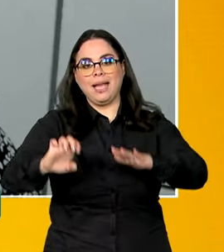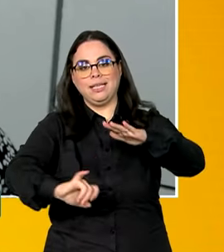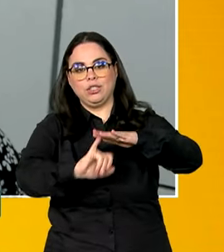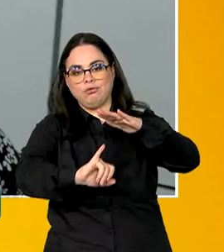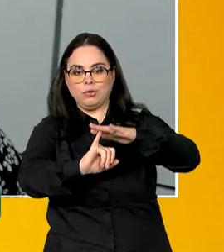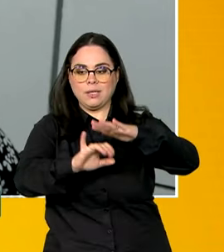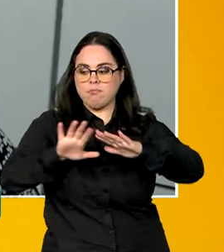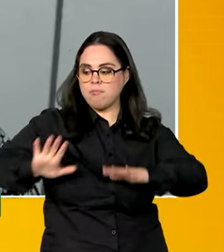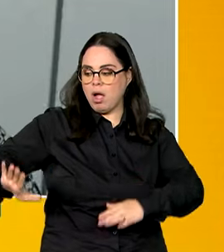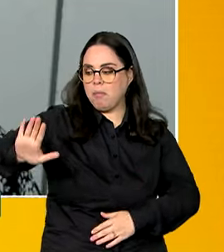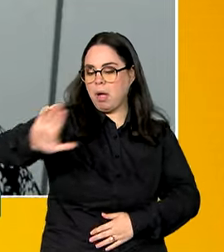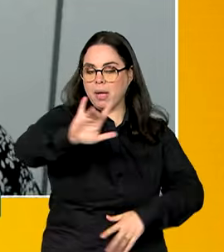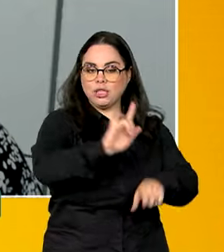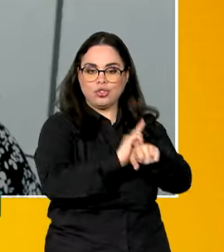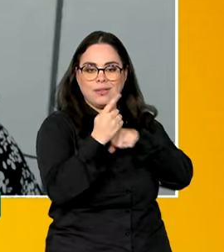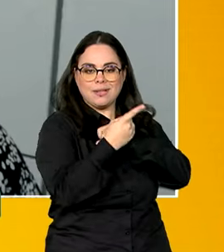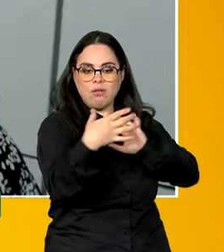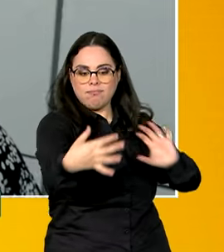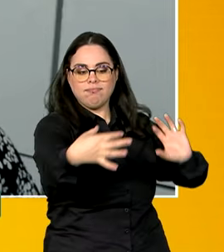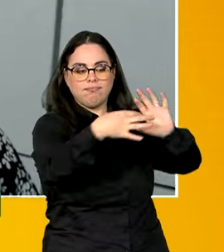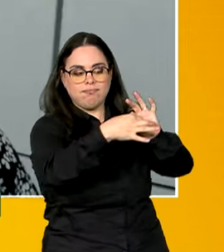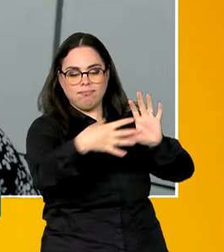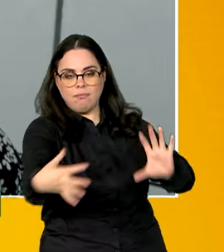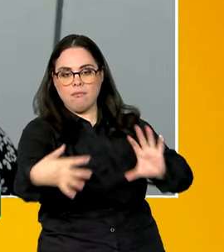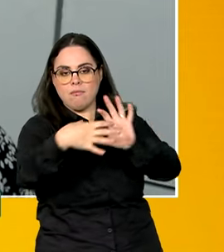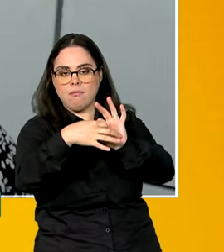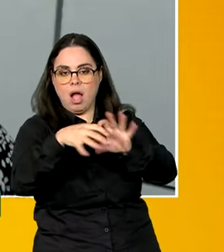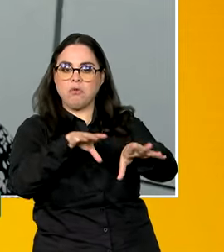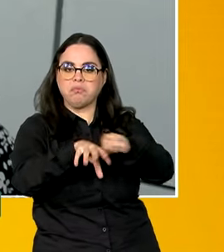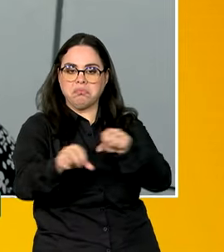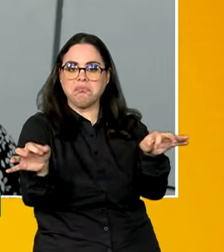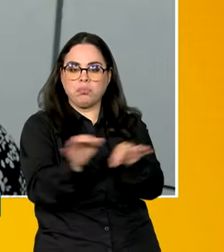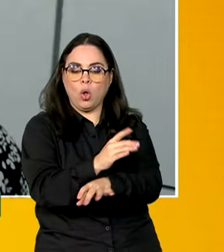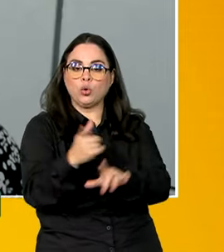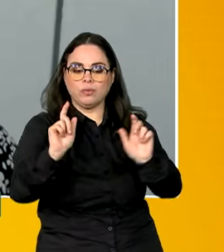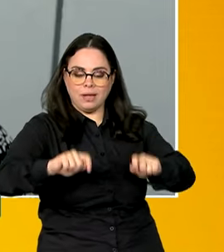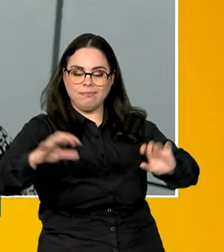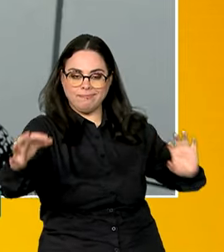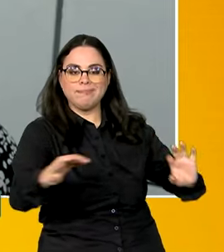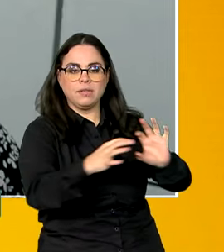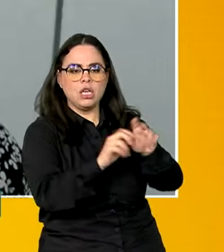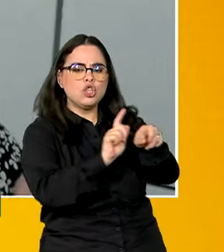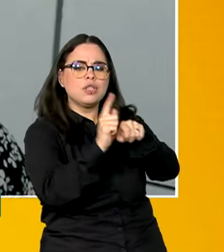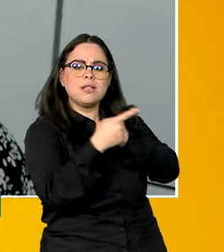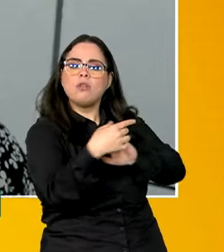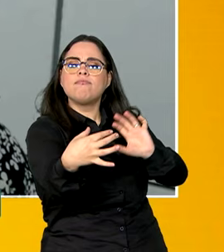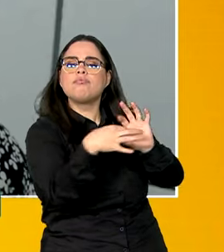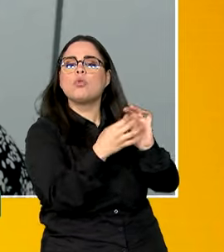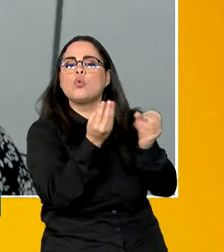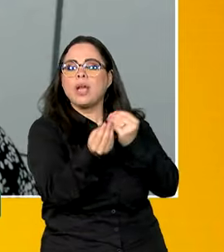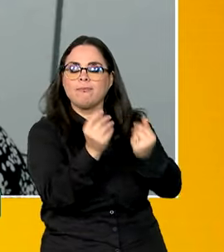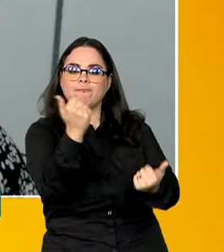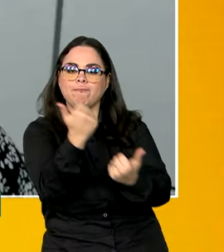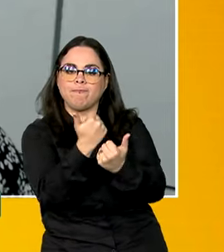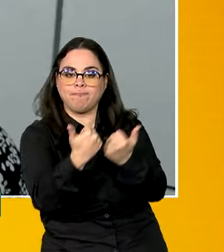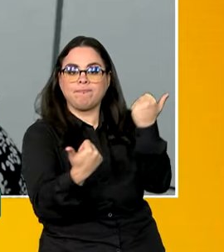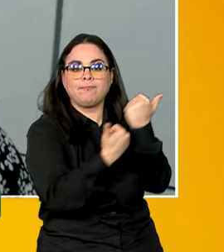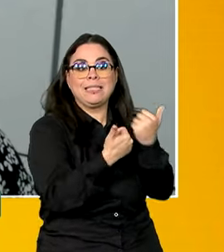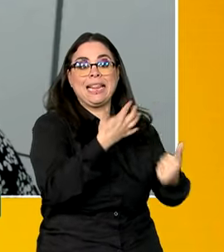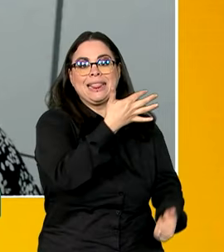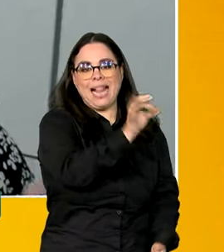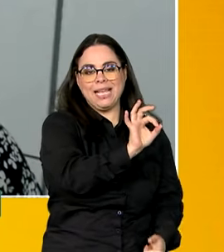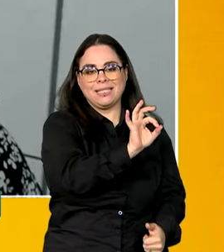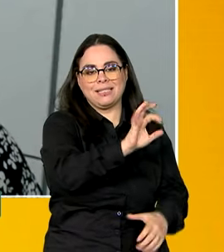17 entidades gestoras que são habilitadas para isso. E cada entidade gestora vai apoiar, no mínimo, 10